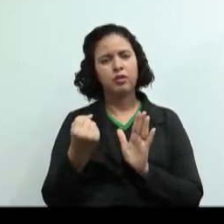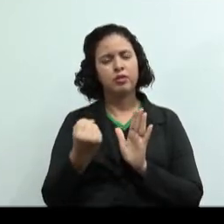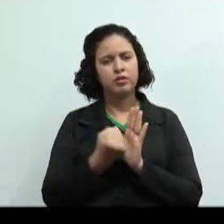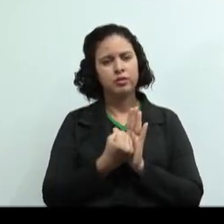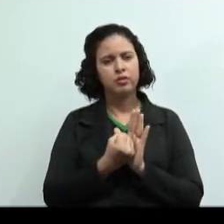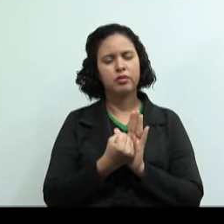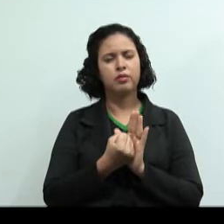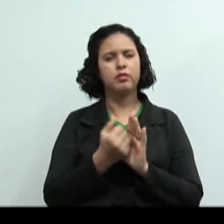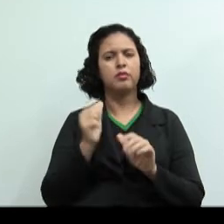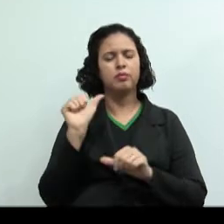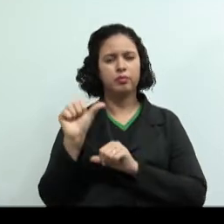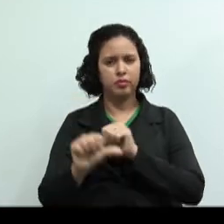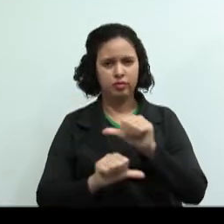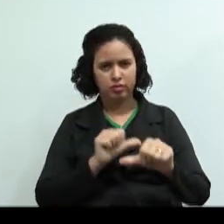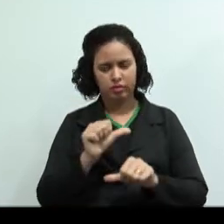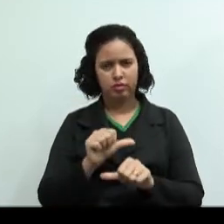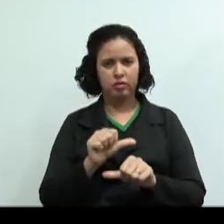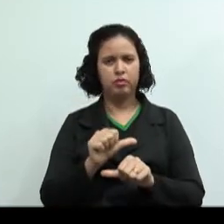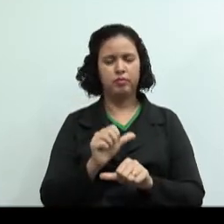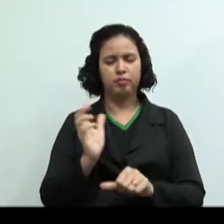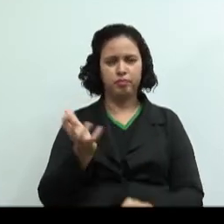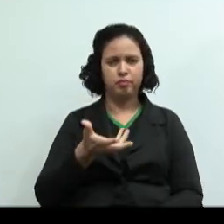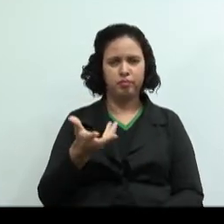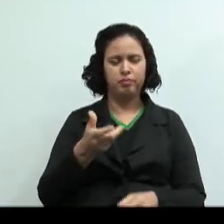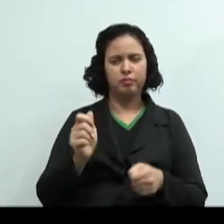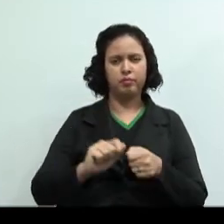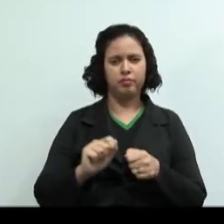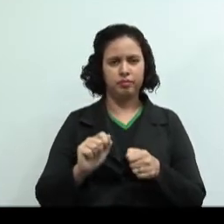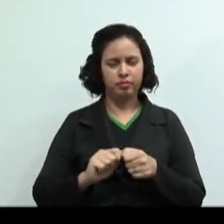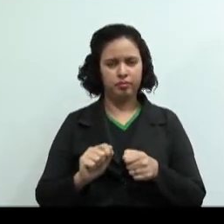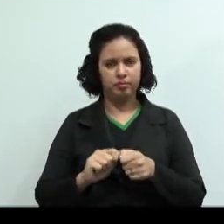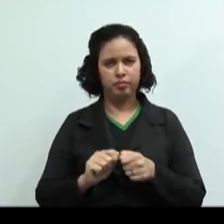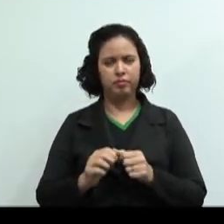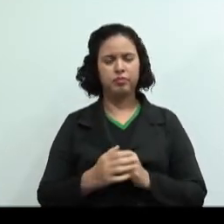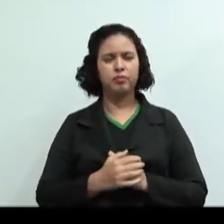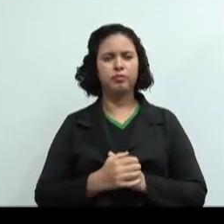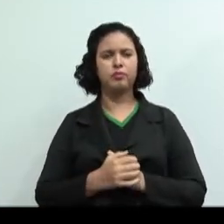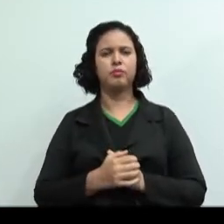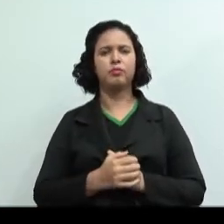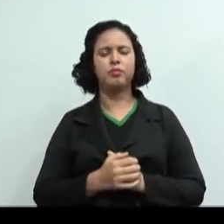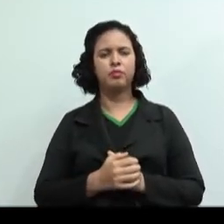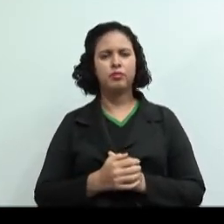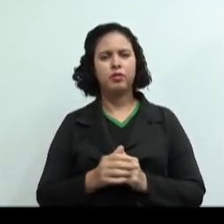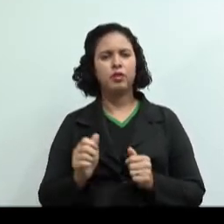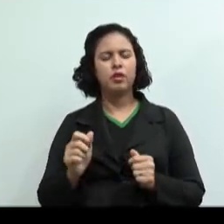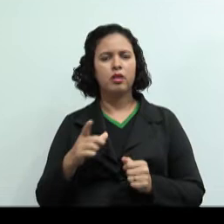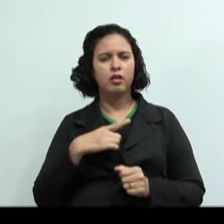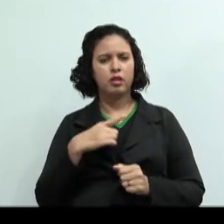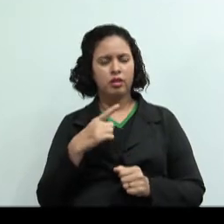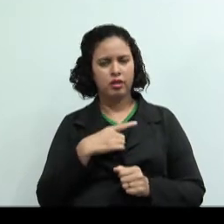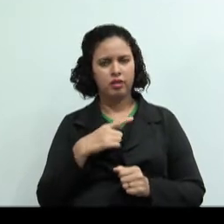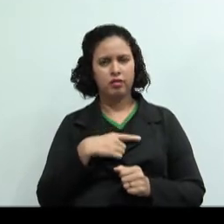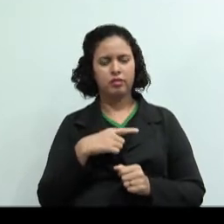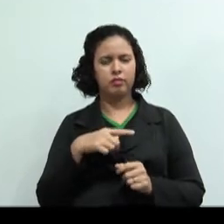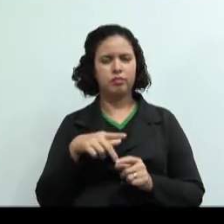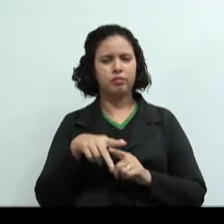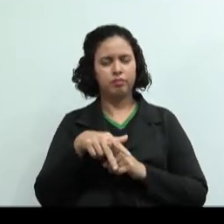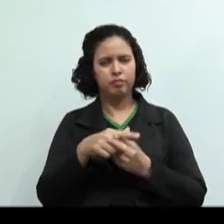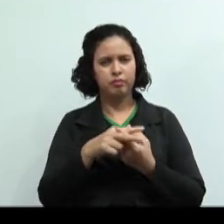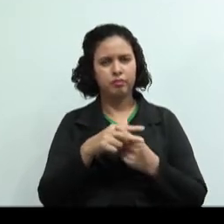ritmo da produção. Então, nós temos aqui as despesas com manutenção da fábrica.